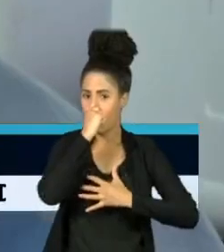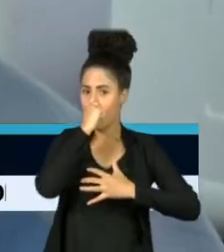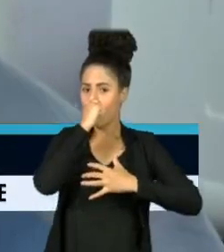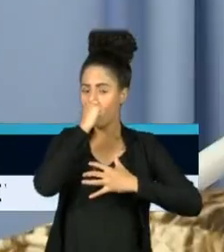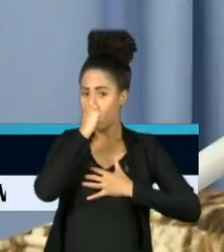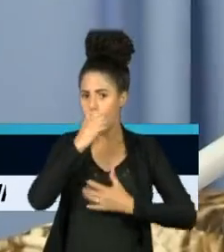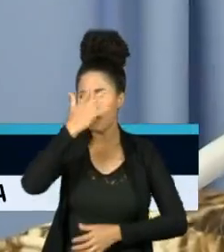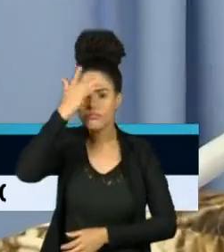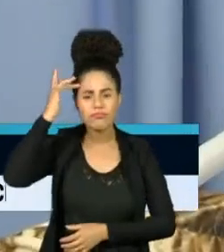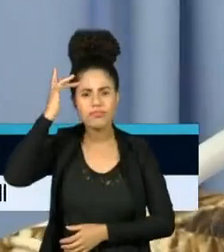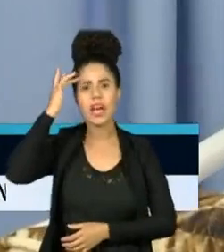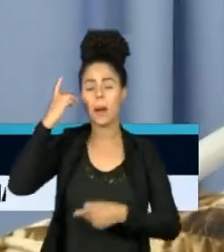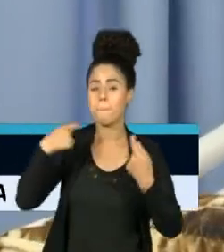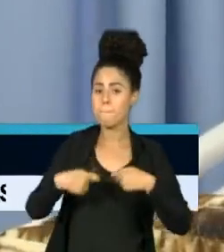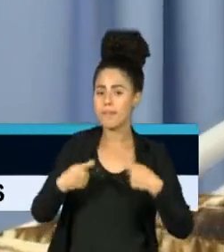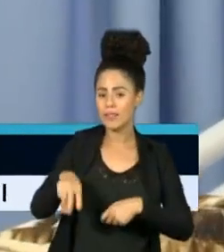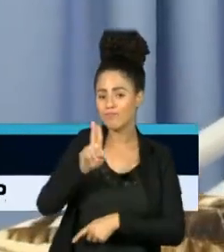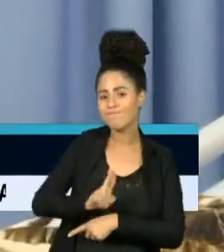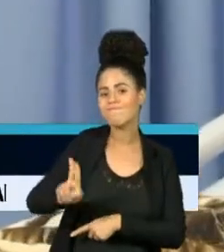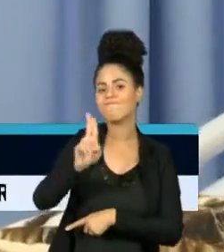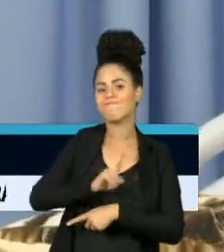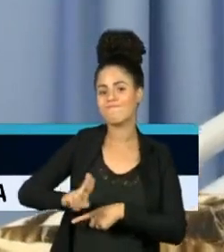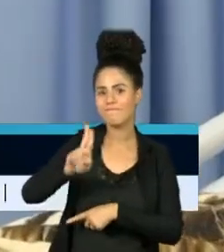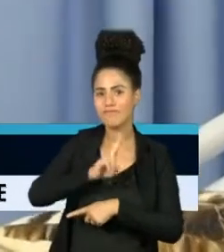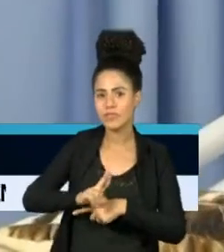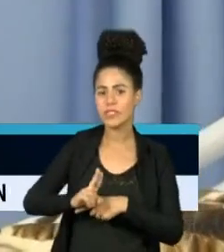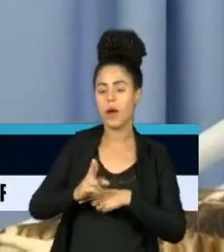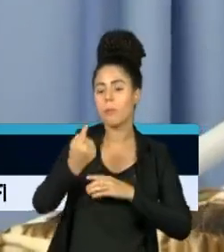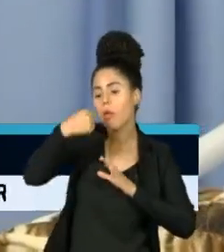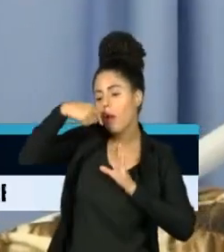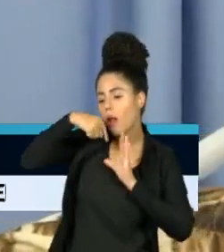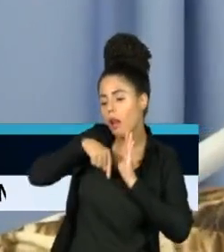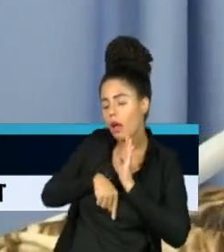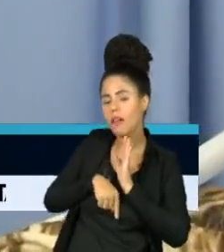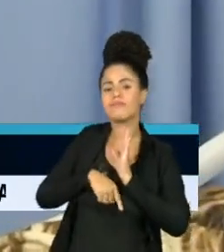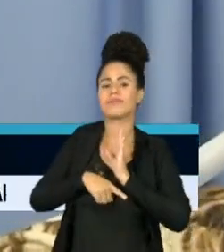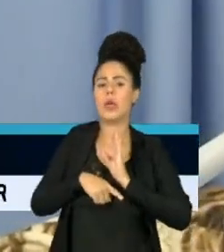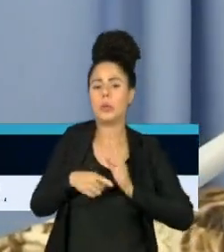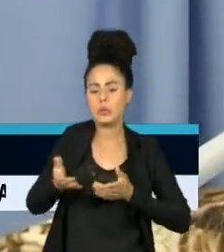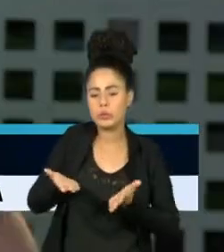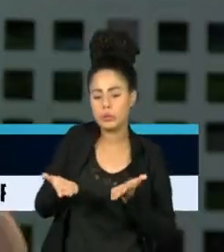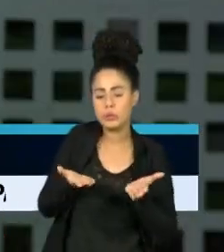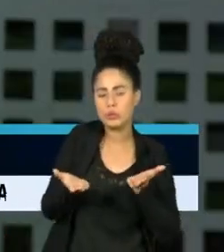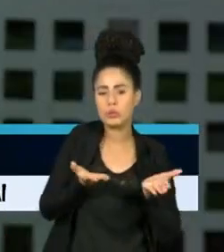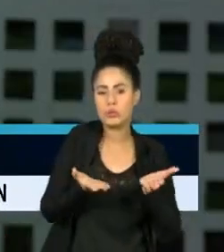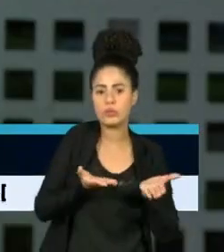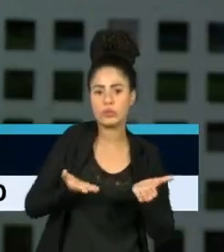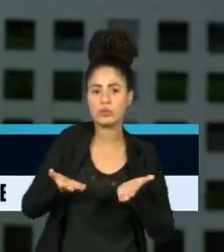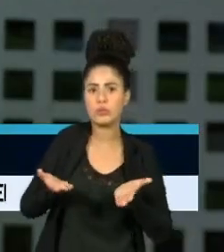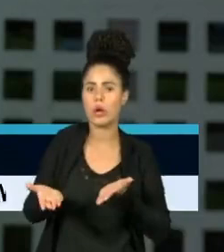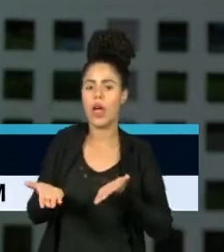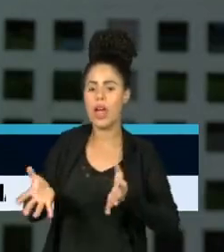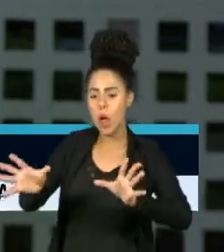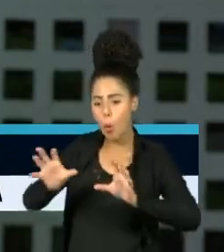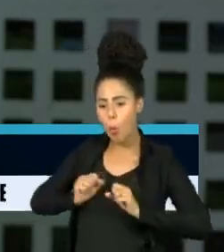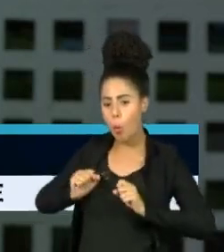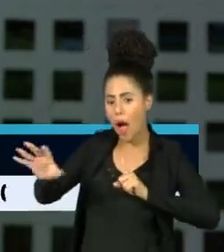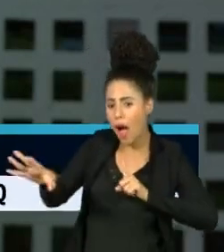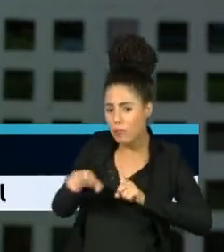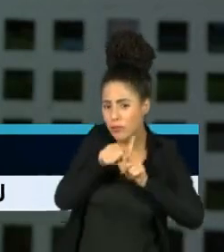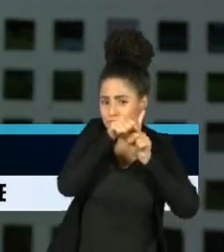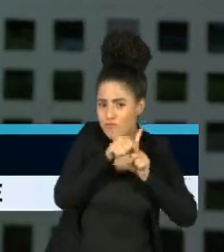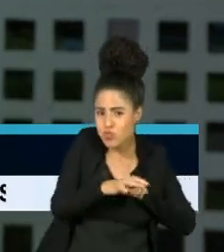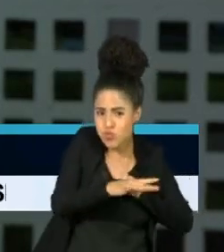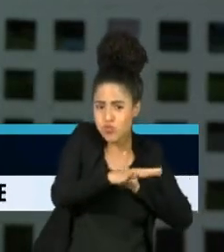estão indo para o UTI? Porque eles precisam de uma fisioterapia respiratória mais intensiva. A contaminação pela Ômicron